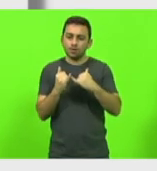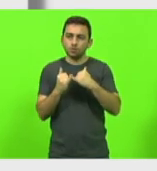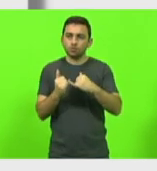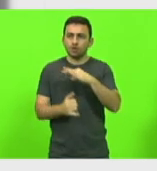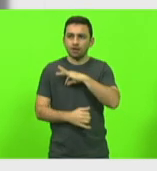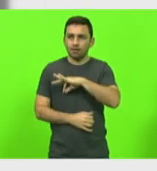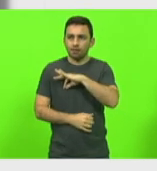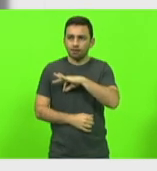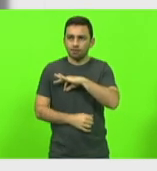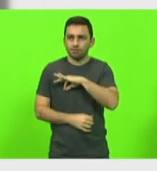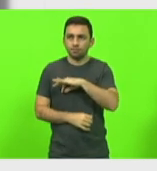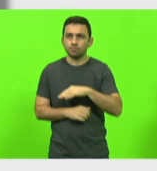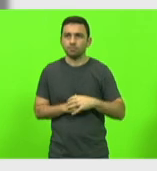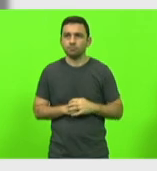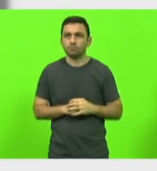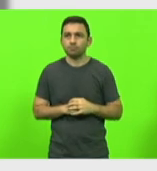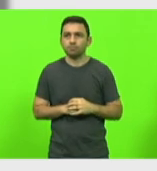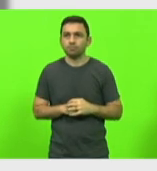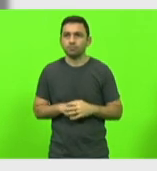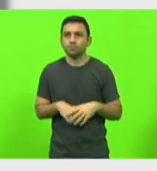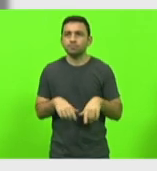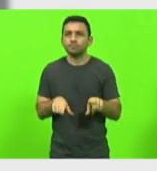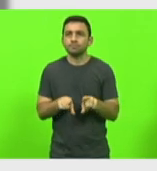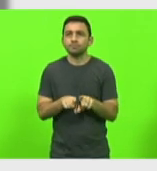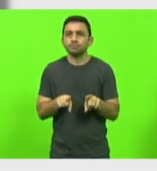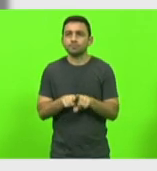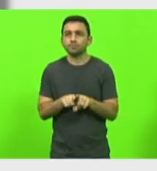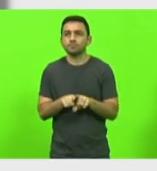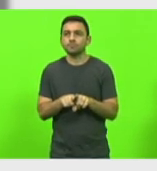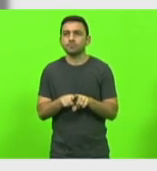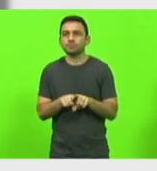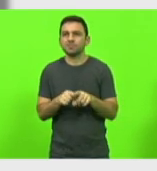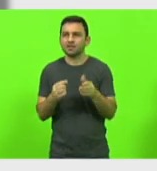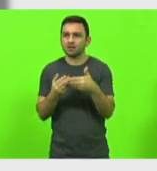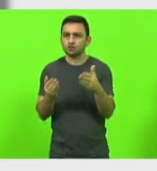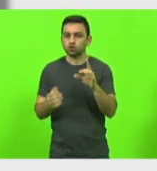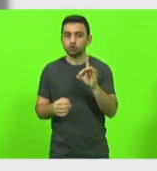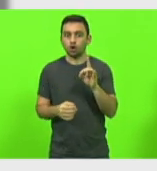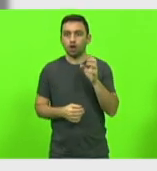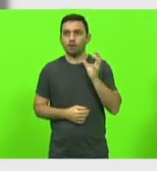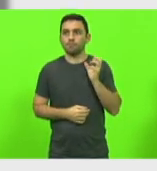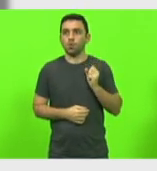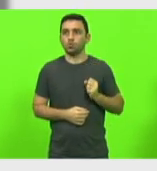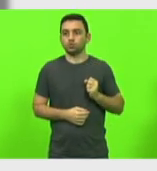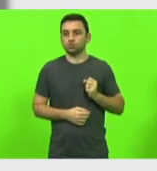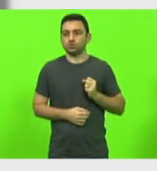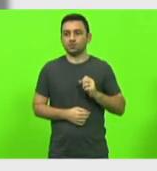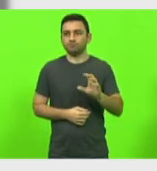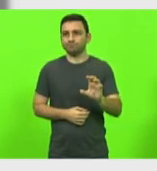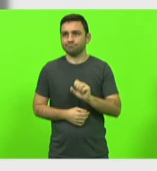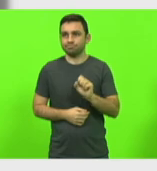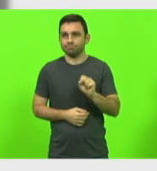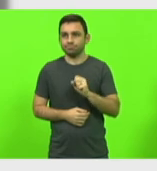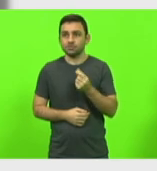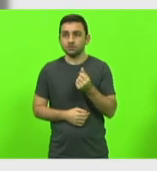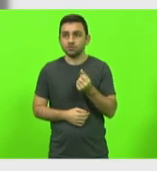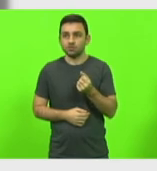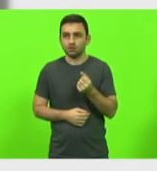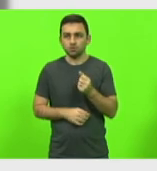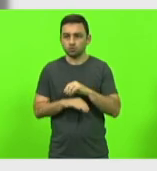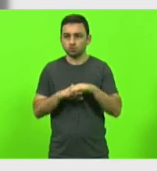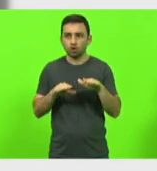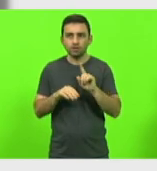pode passar, e prevê que não é apenas receber a Bolsa, mas os estudantes